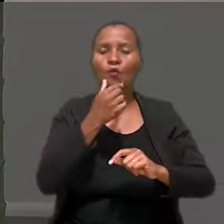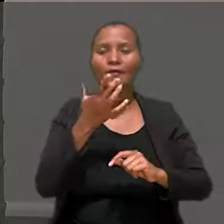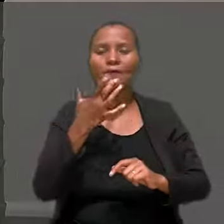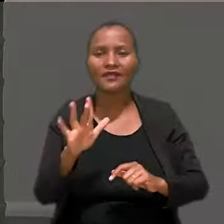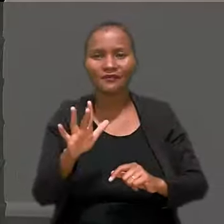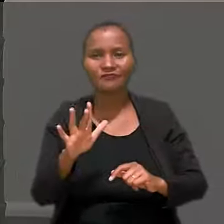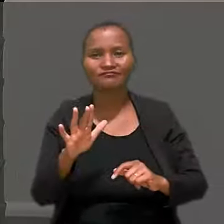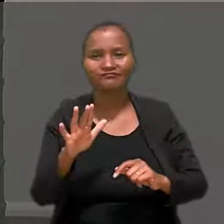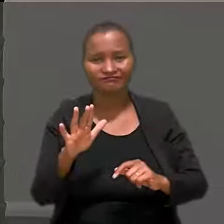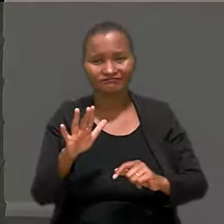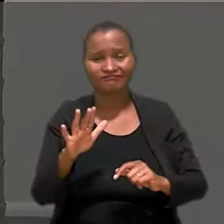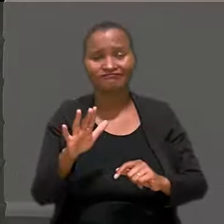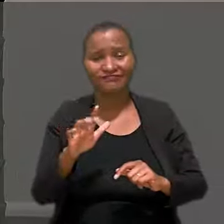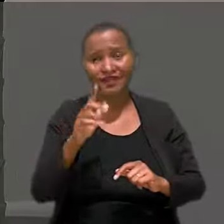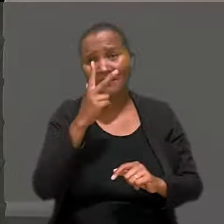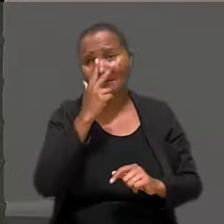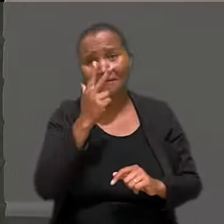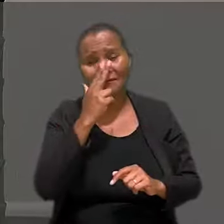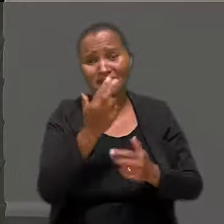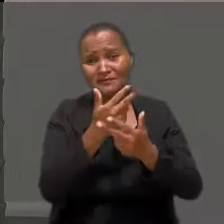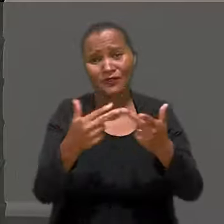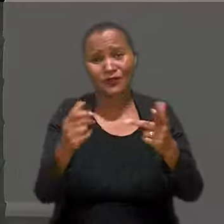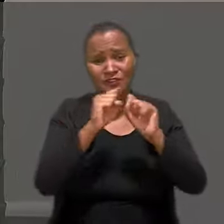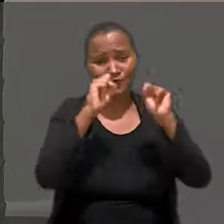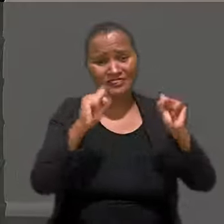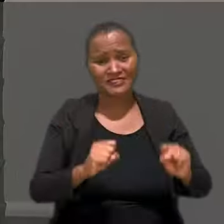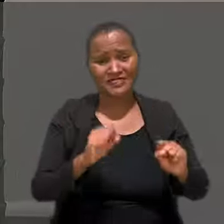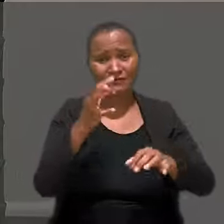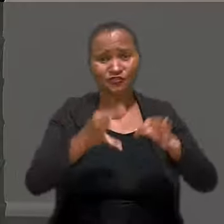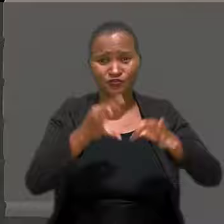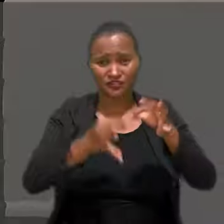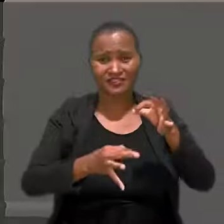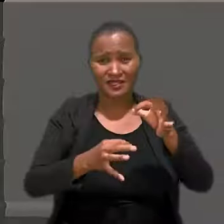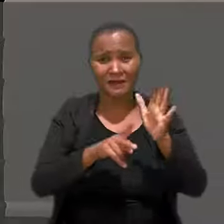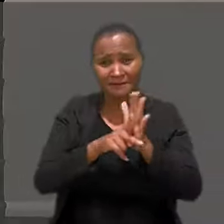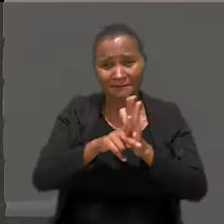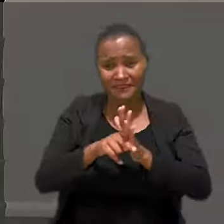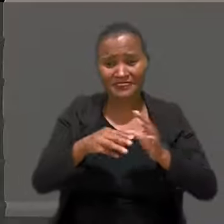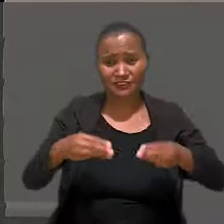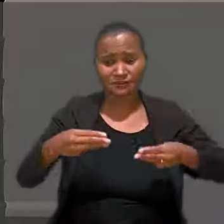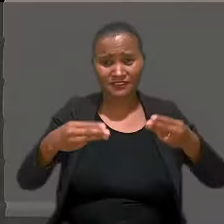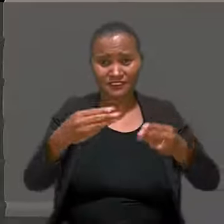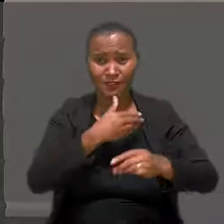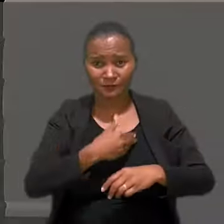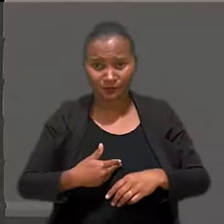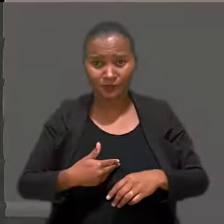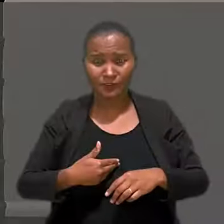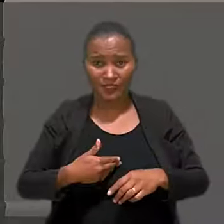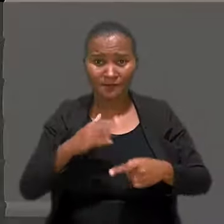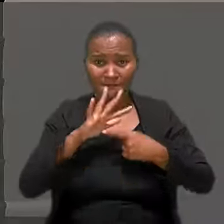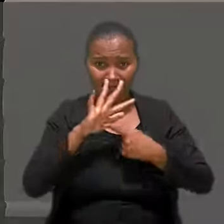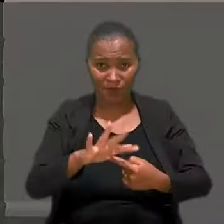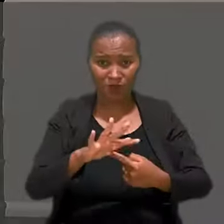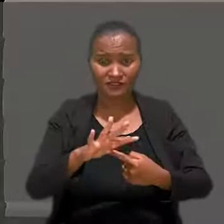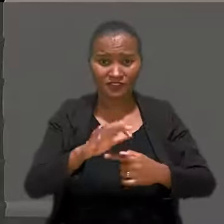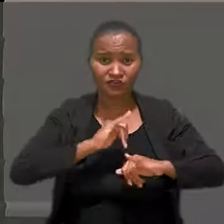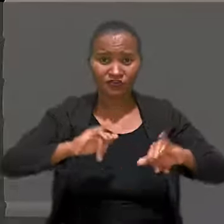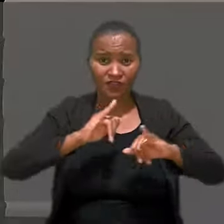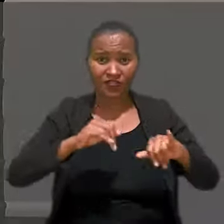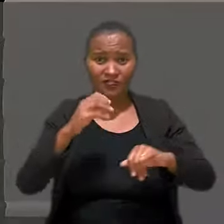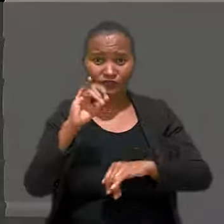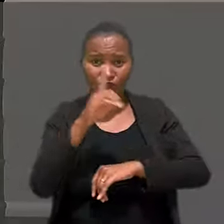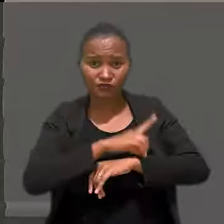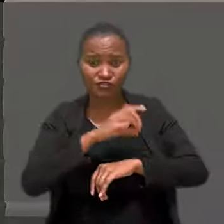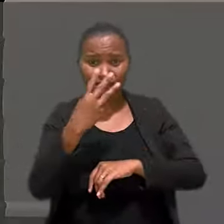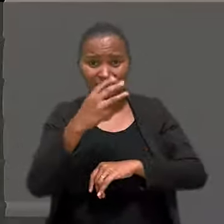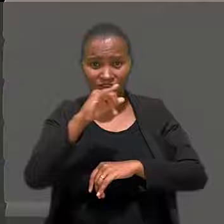esse mesmo retrato no sistema de justiça. A pesquisa do Ministério Público, o perfil étnico-racial do Ministério Público brasileiro, divulgado